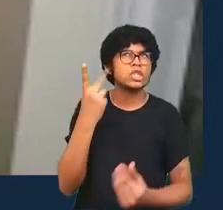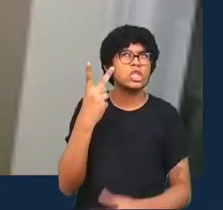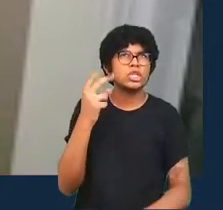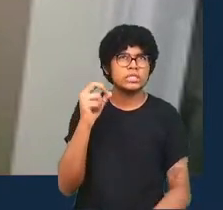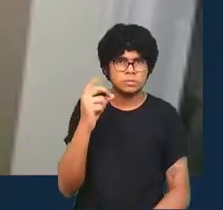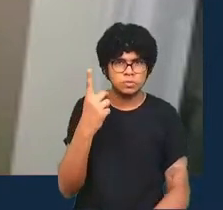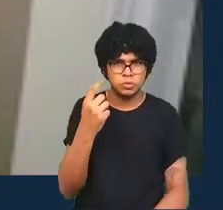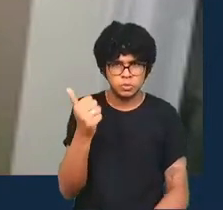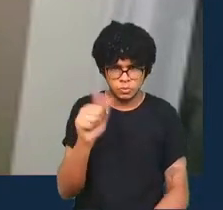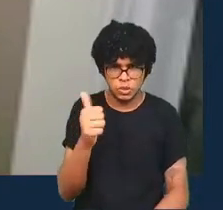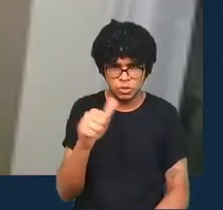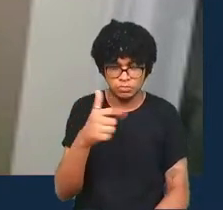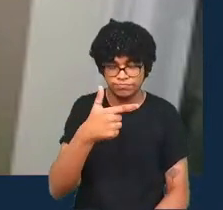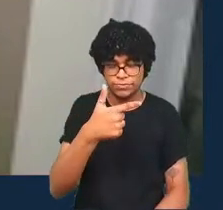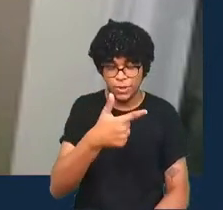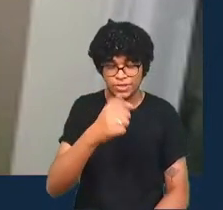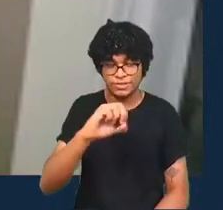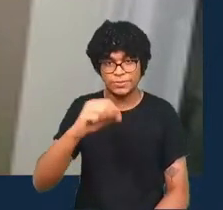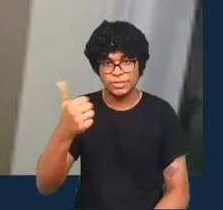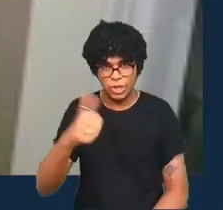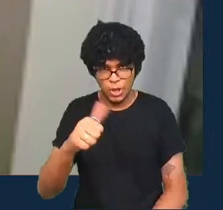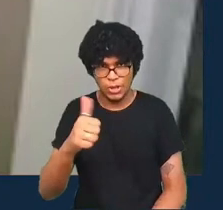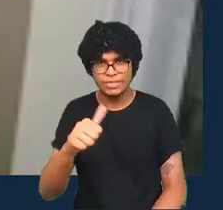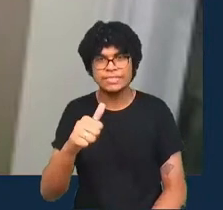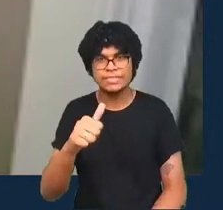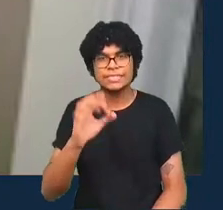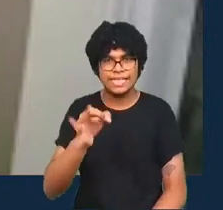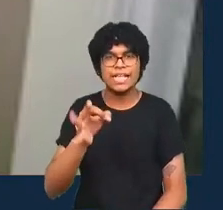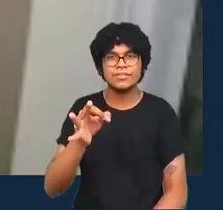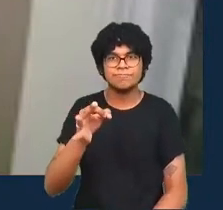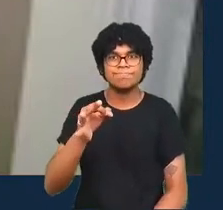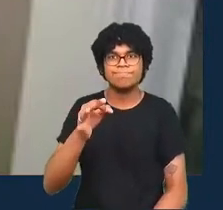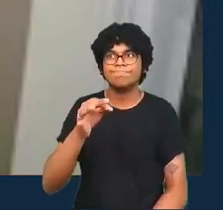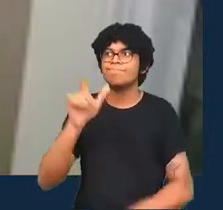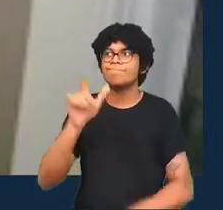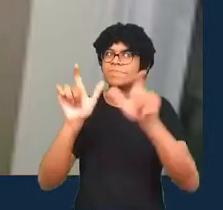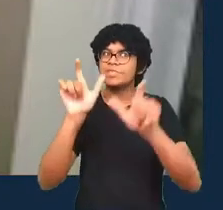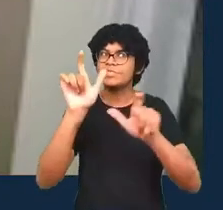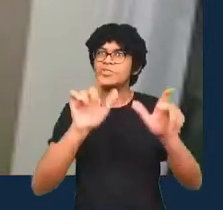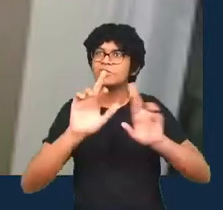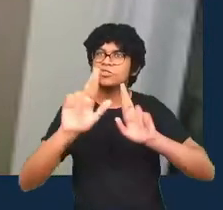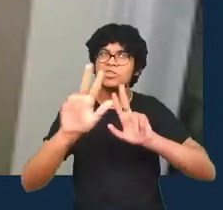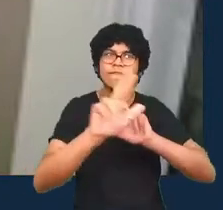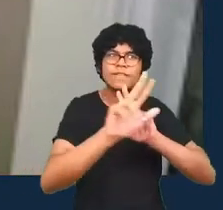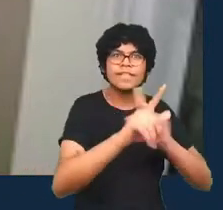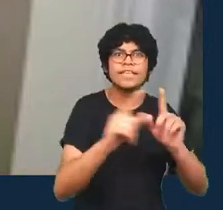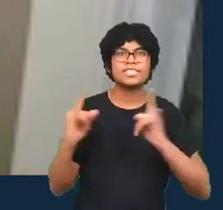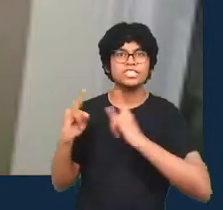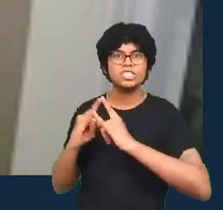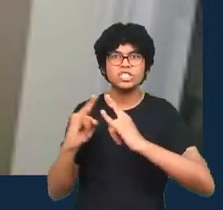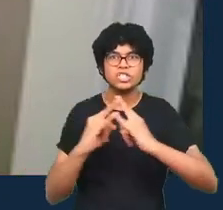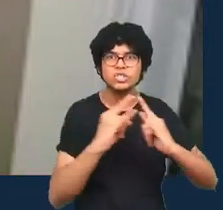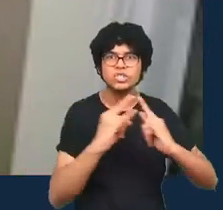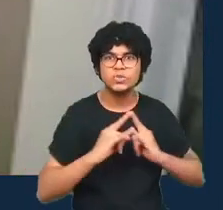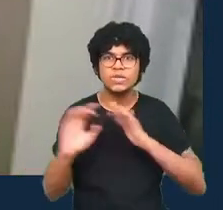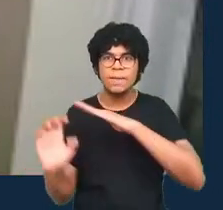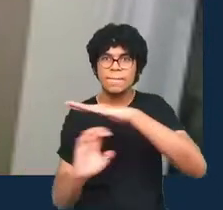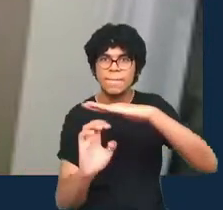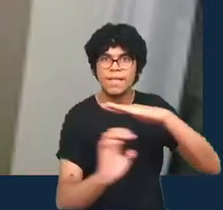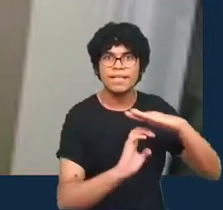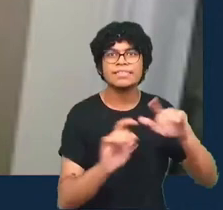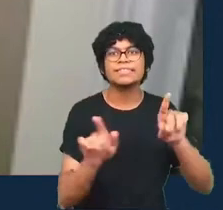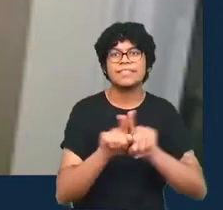escrevemos com vários jornalistas diferentes e organizações eu acho que foi uma maneira